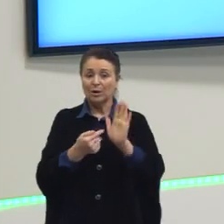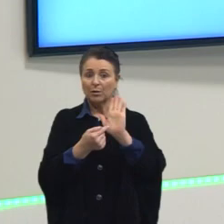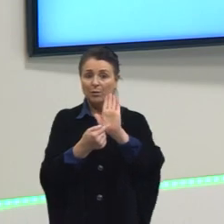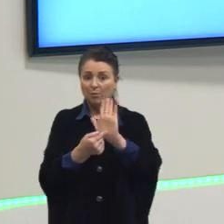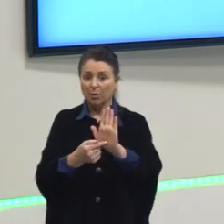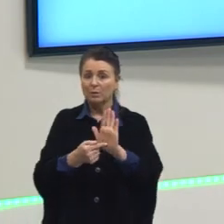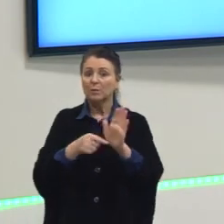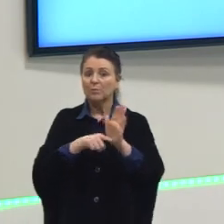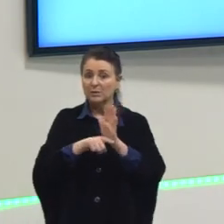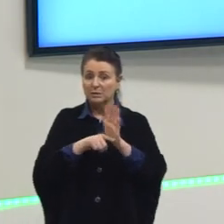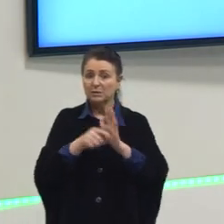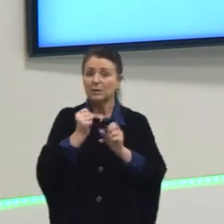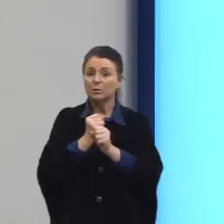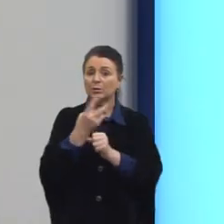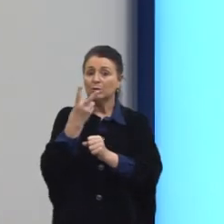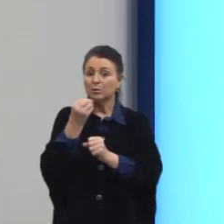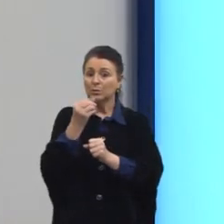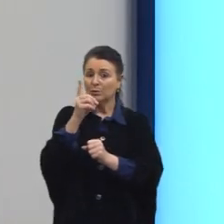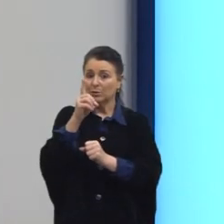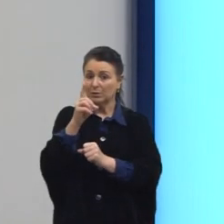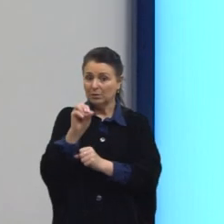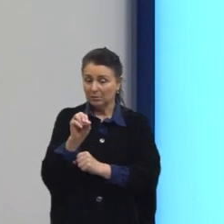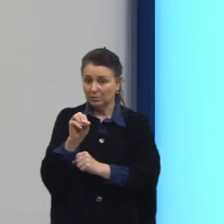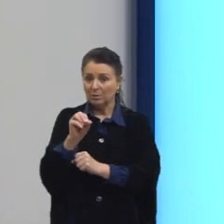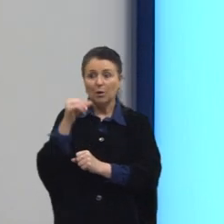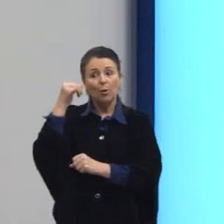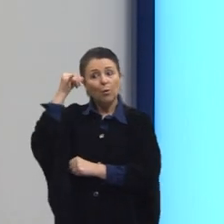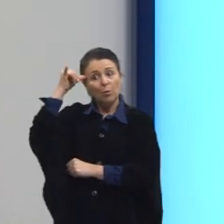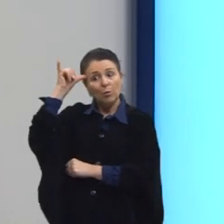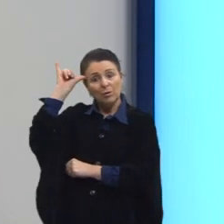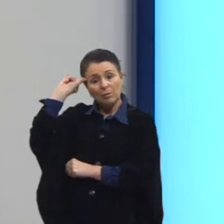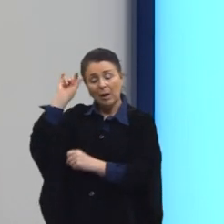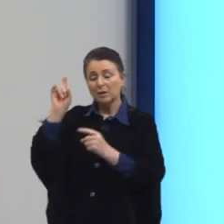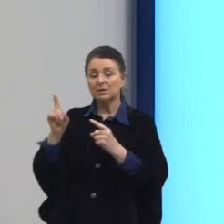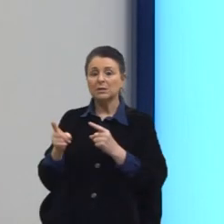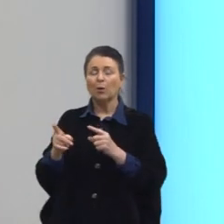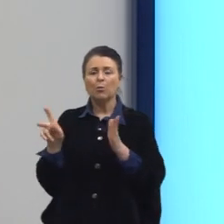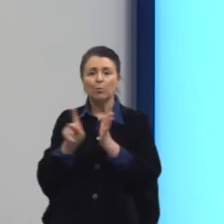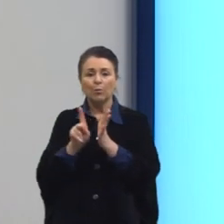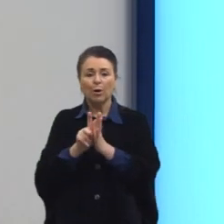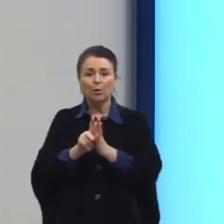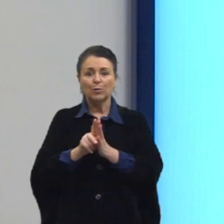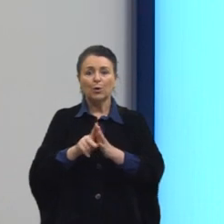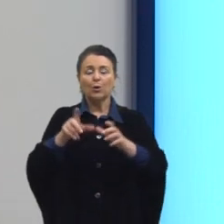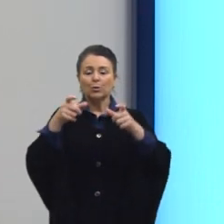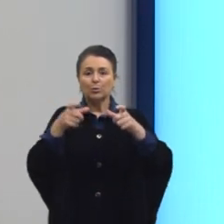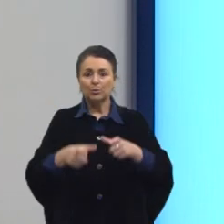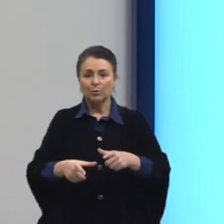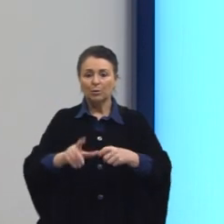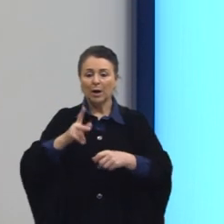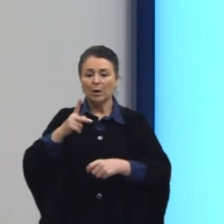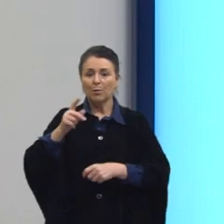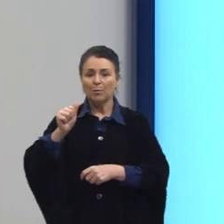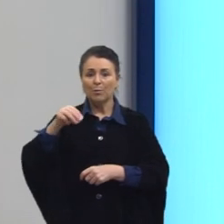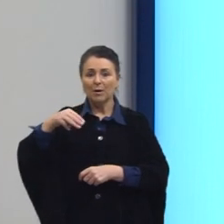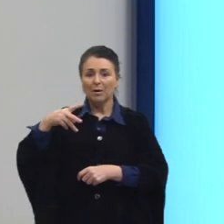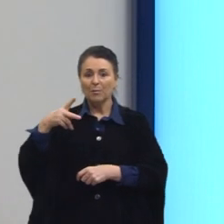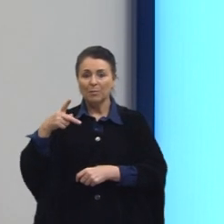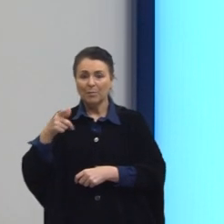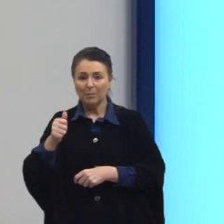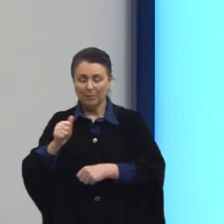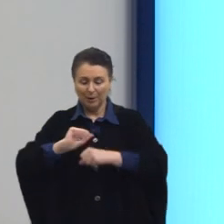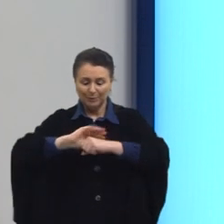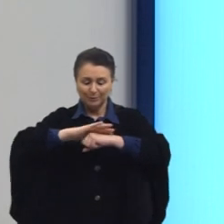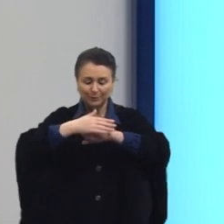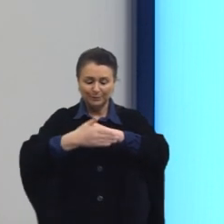por exemplo, os animais típicos ali do Pampa tendo que sair, deixar os seus hábitats